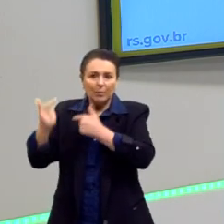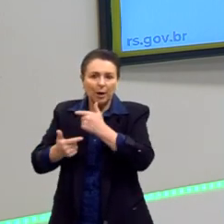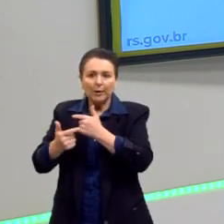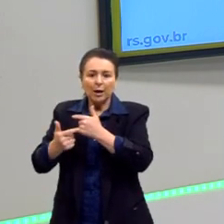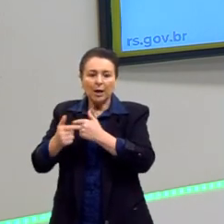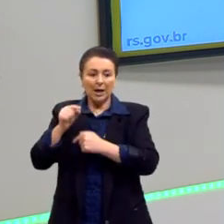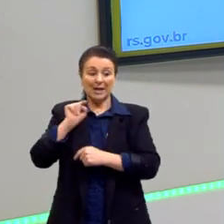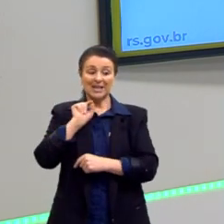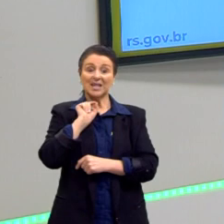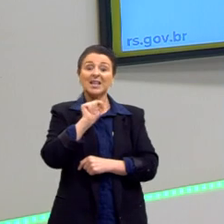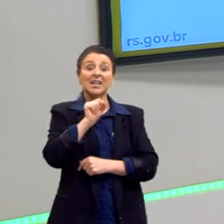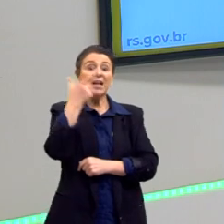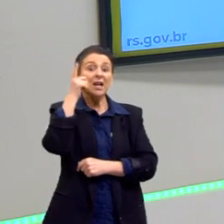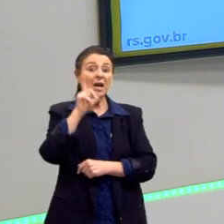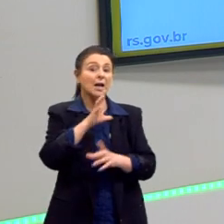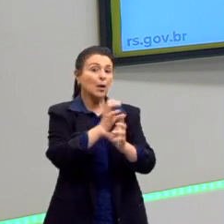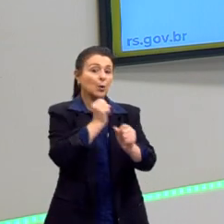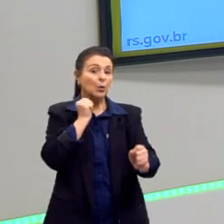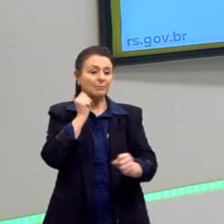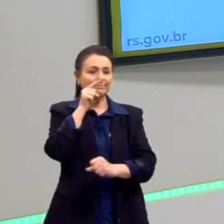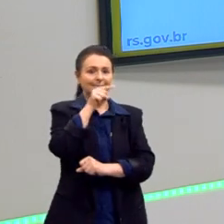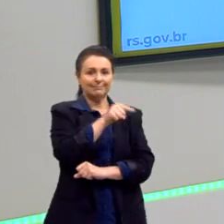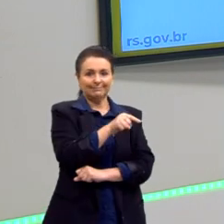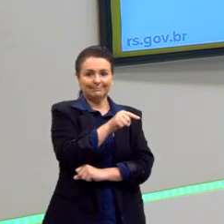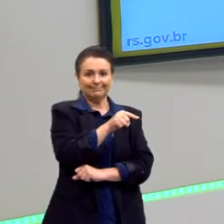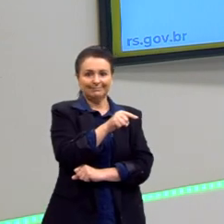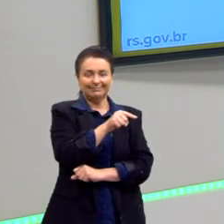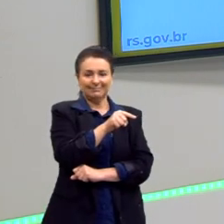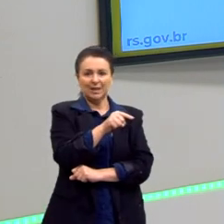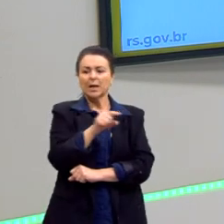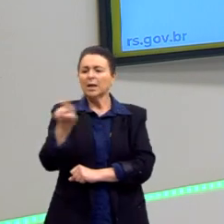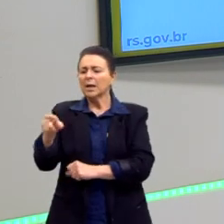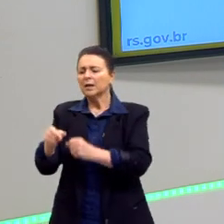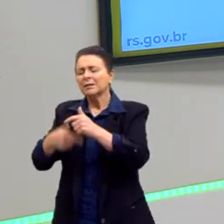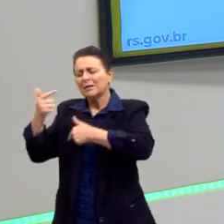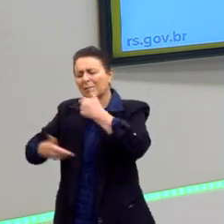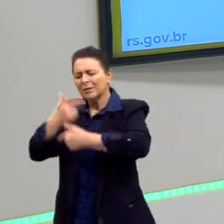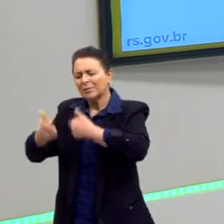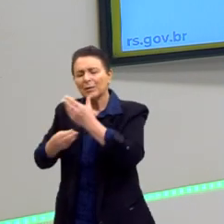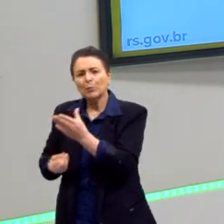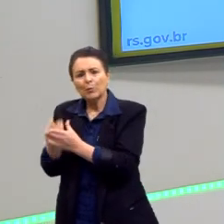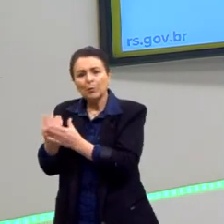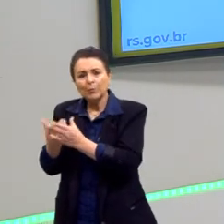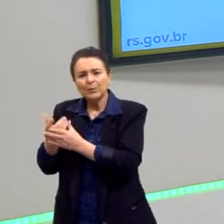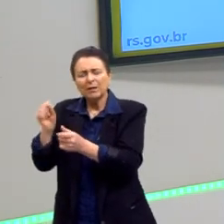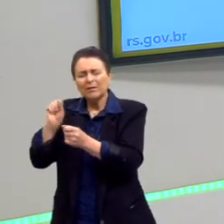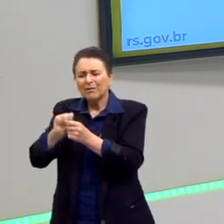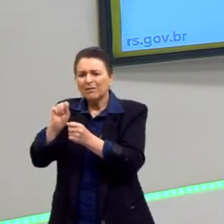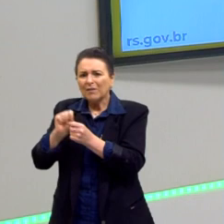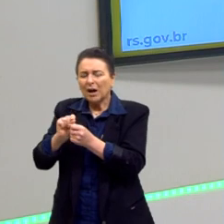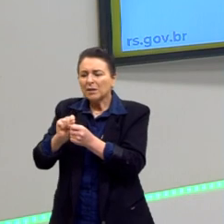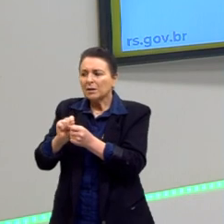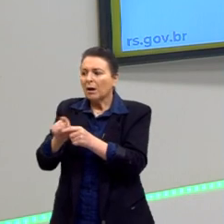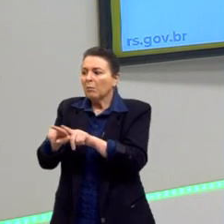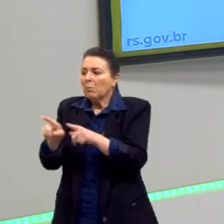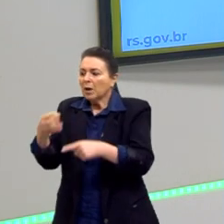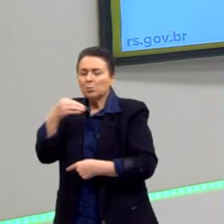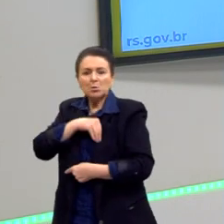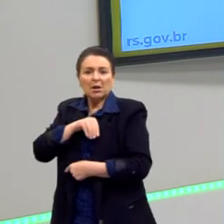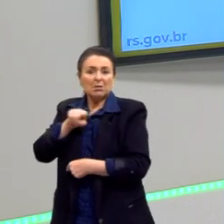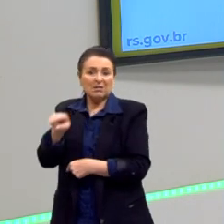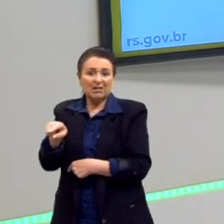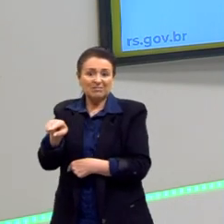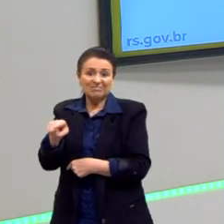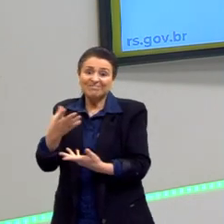a sua produção. Ele faz muito mais do que ele recebe. Por isso que essa a chamada mais